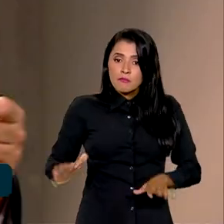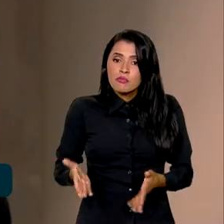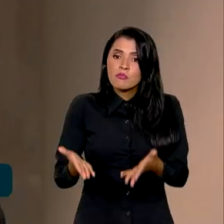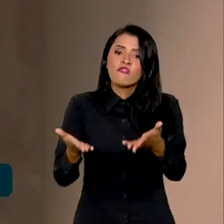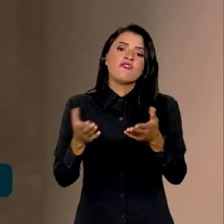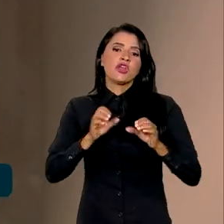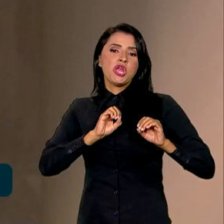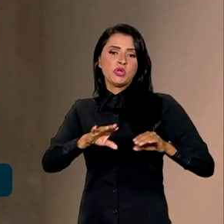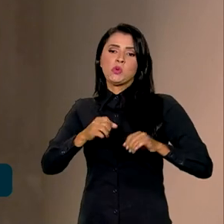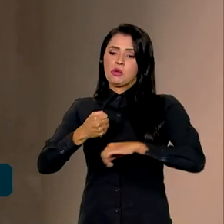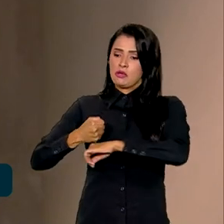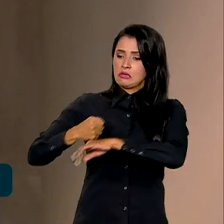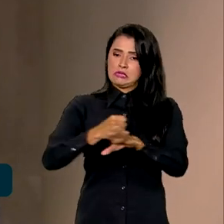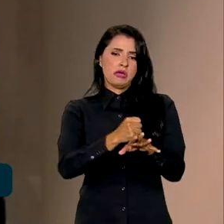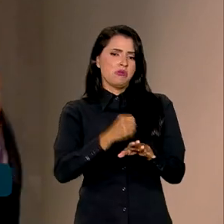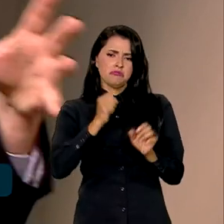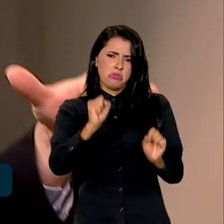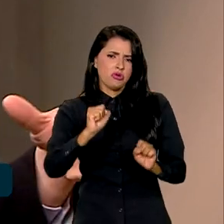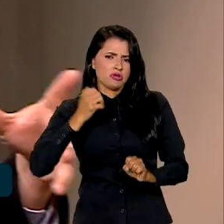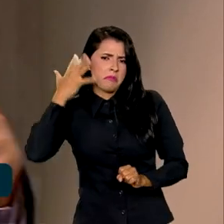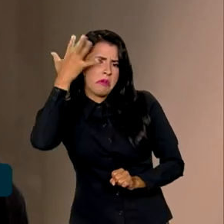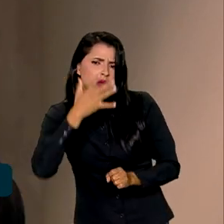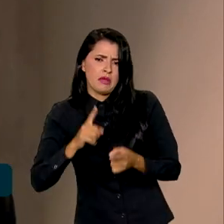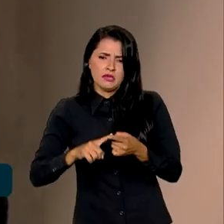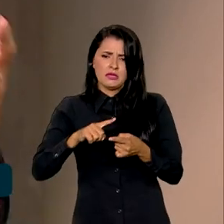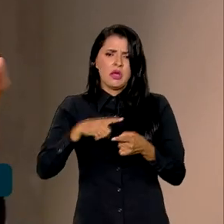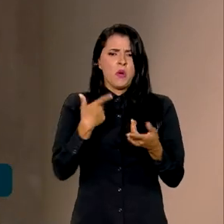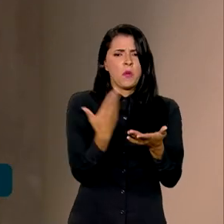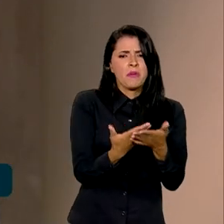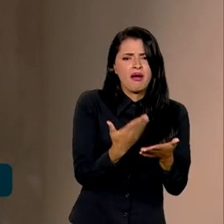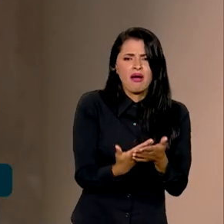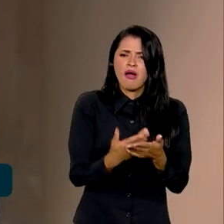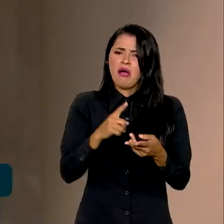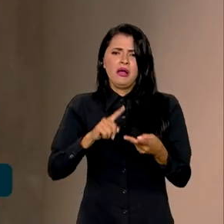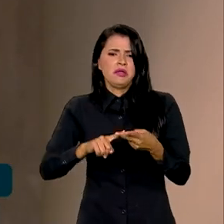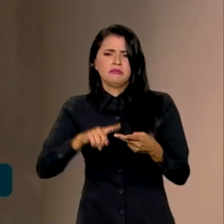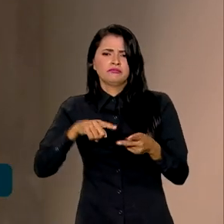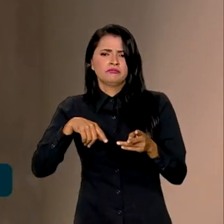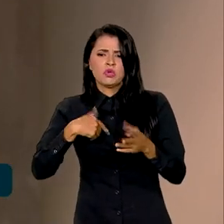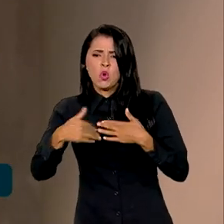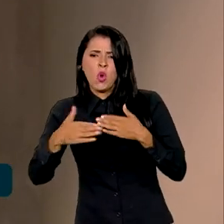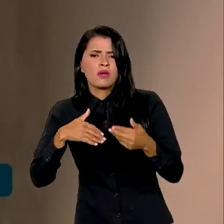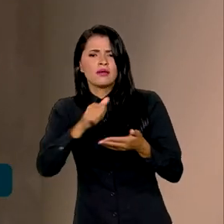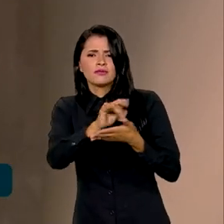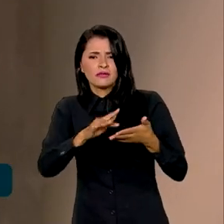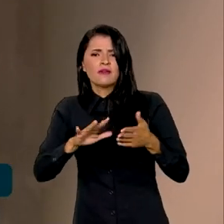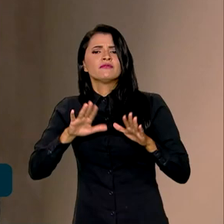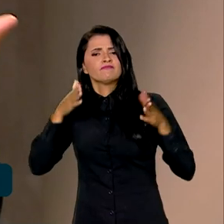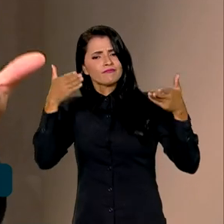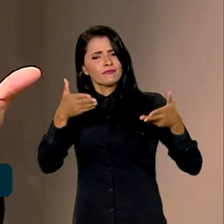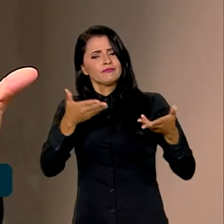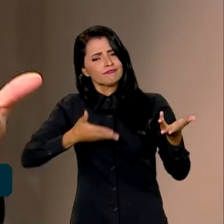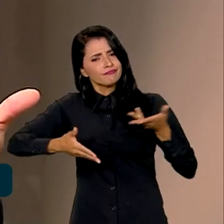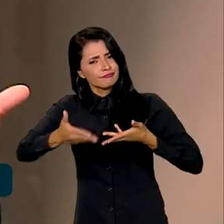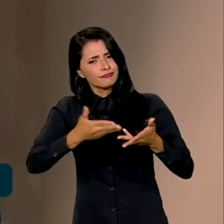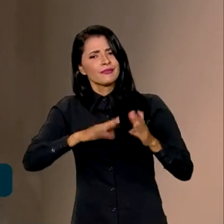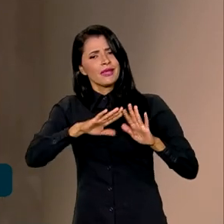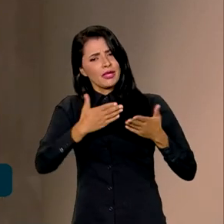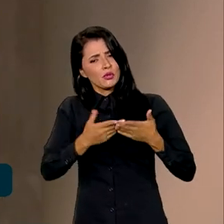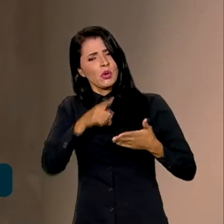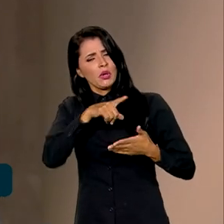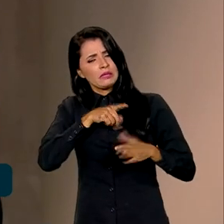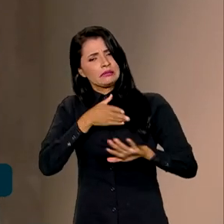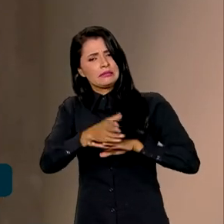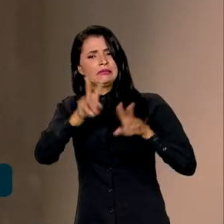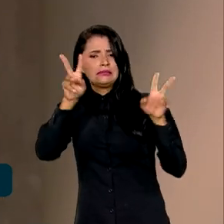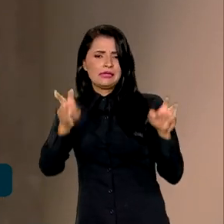ser uma palestra, pode ser uma aula específica, pode ser um hackathon, alguma atividade que envolva a comunidade escolar nessa pauta.